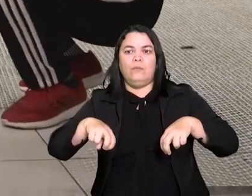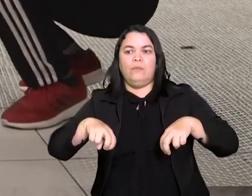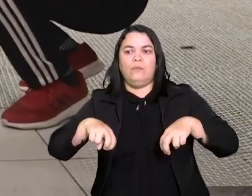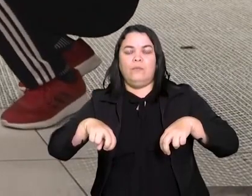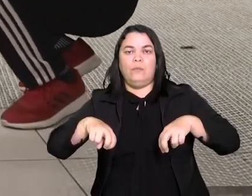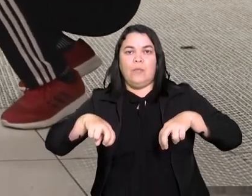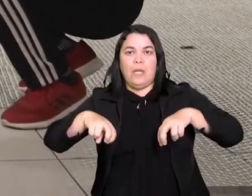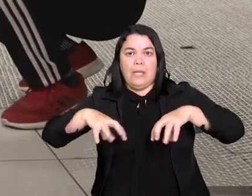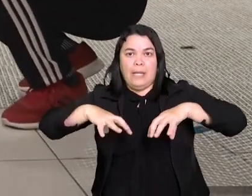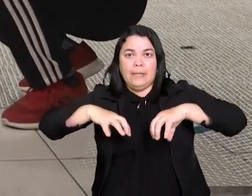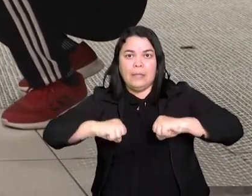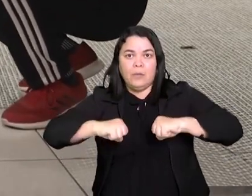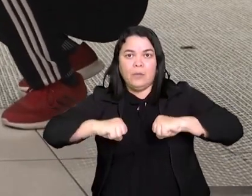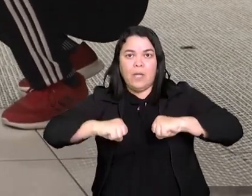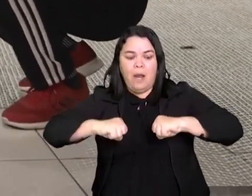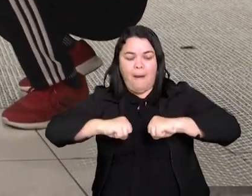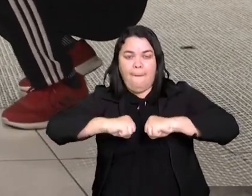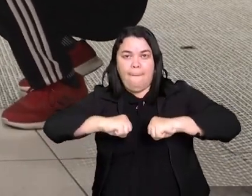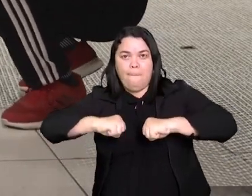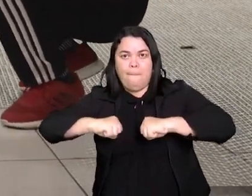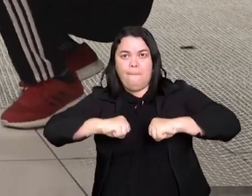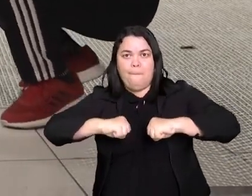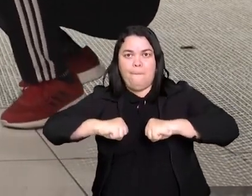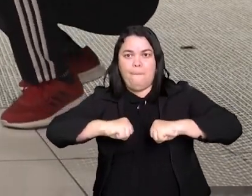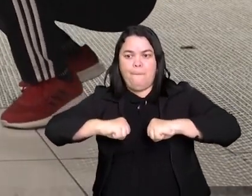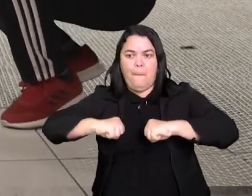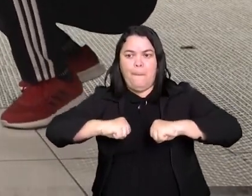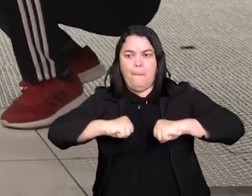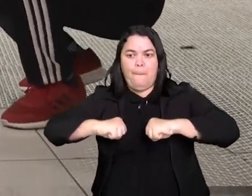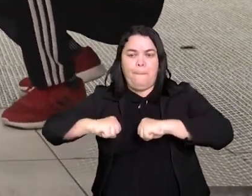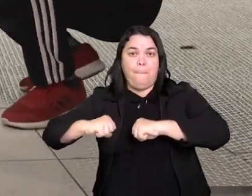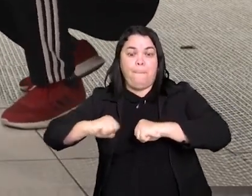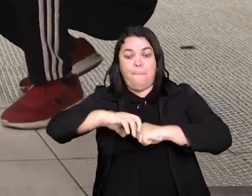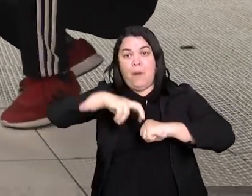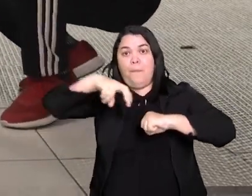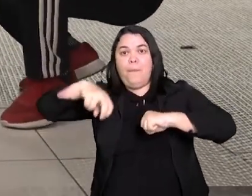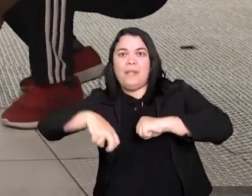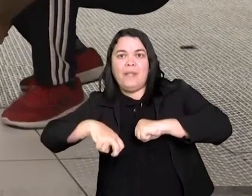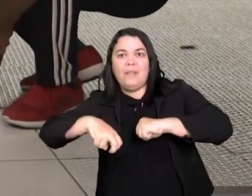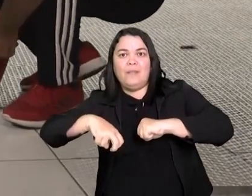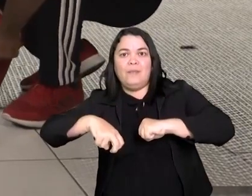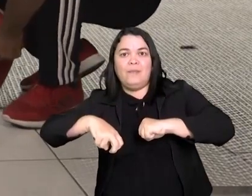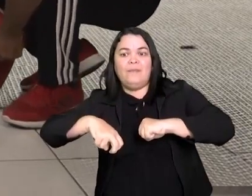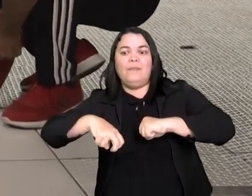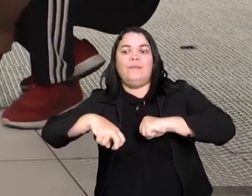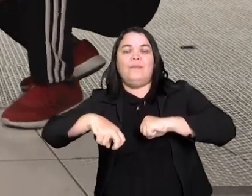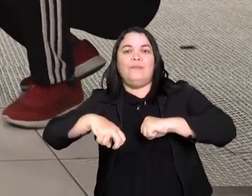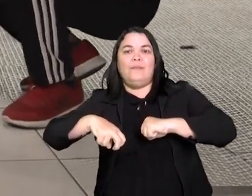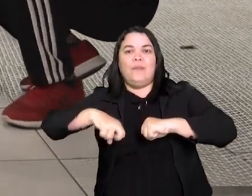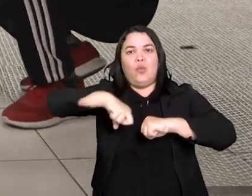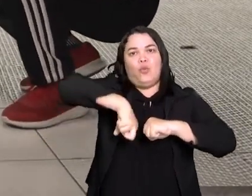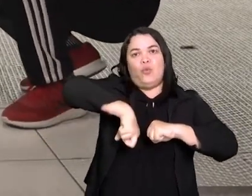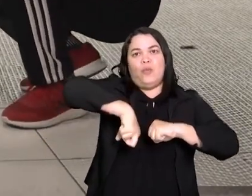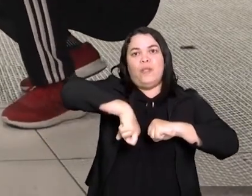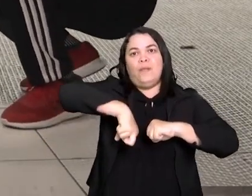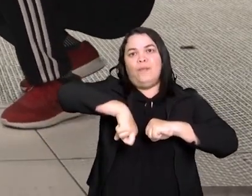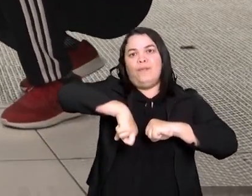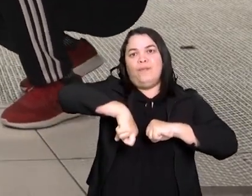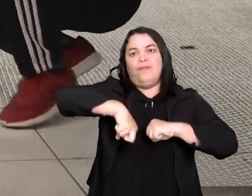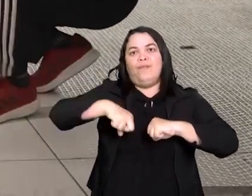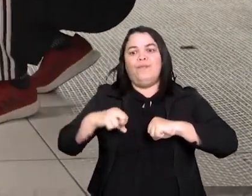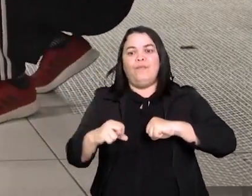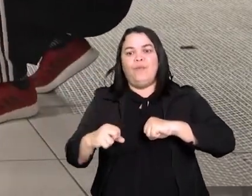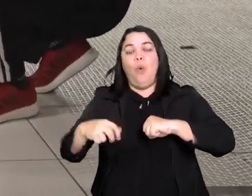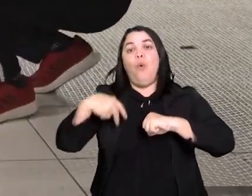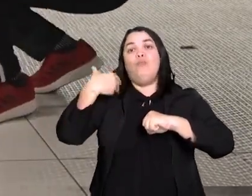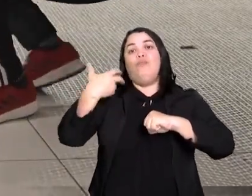tem que segurar na almofada o objetivo vai ser me puxar para dentro do círculo de joelhos ou me derrubar